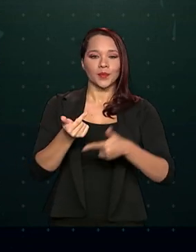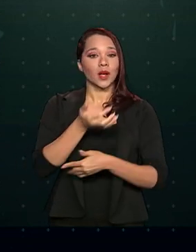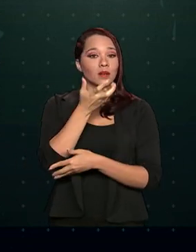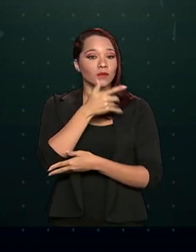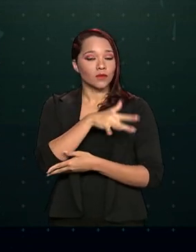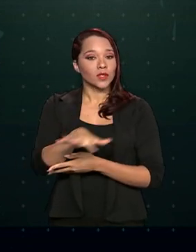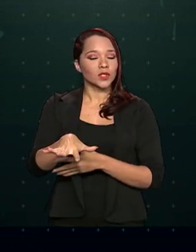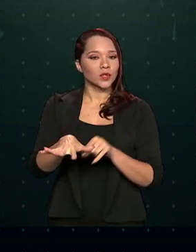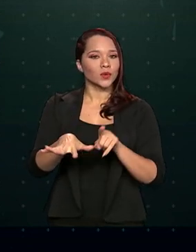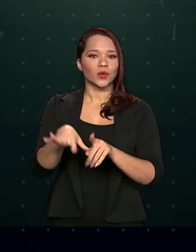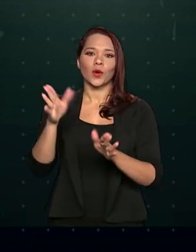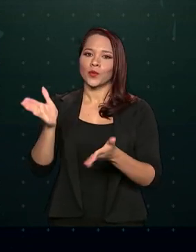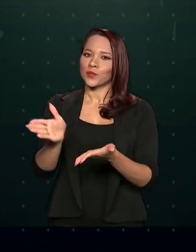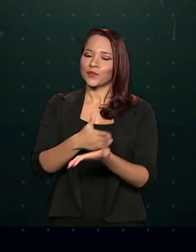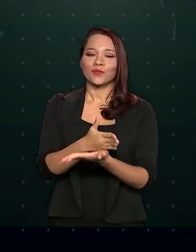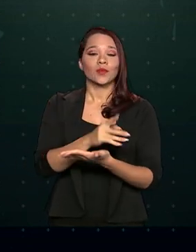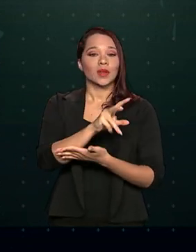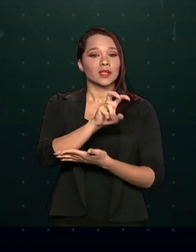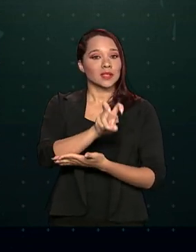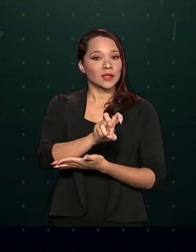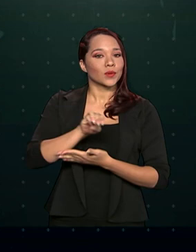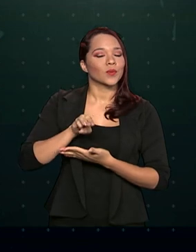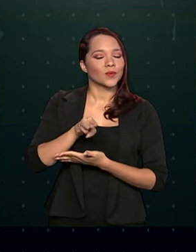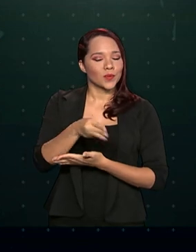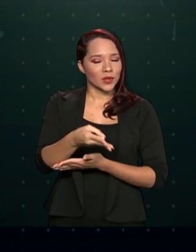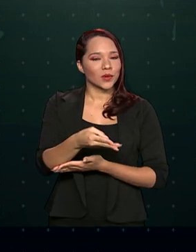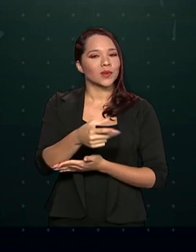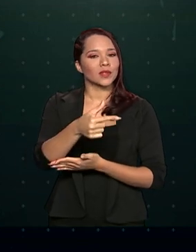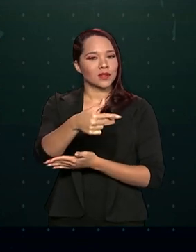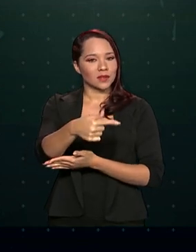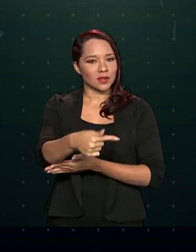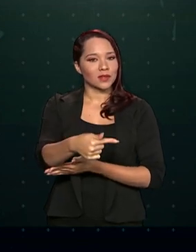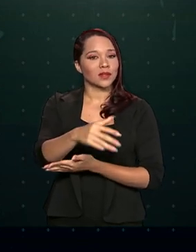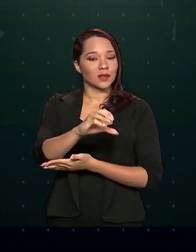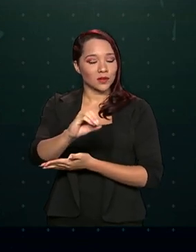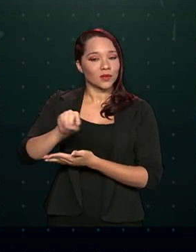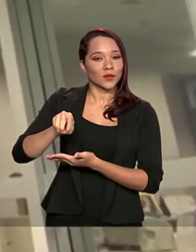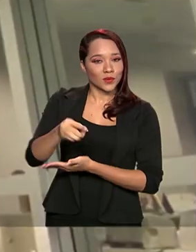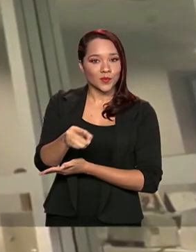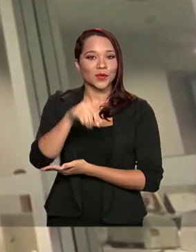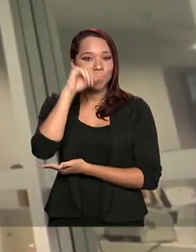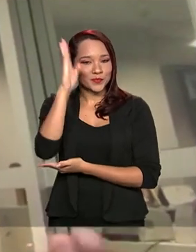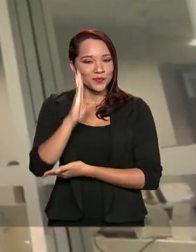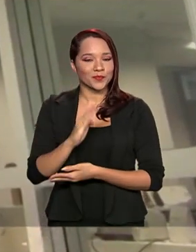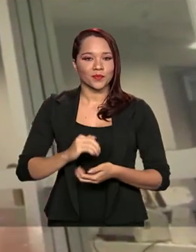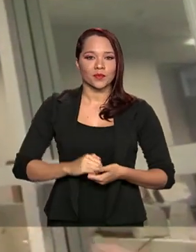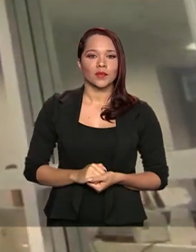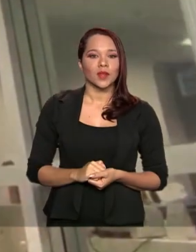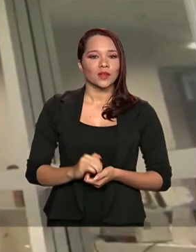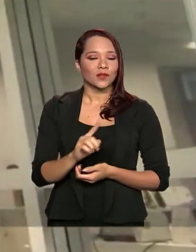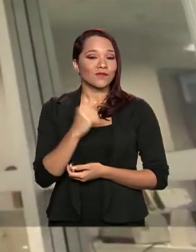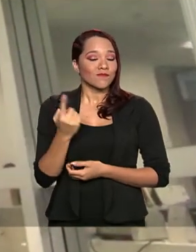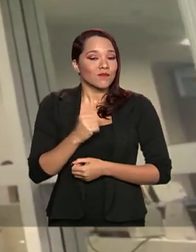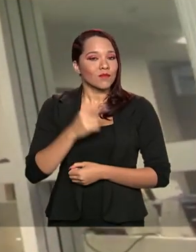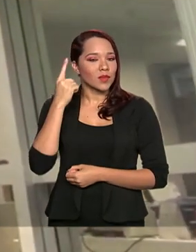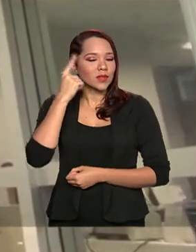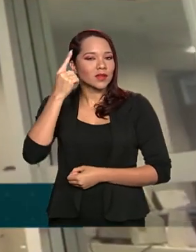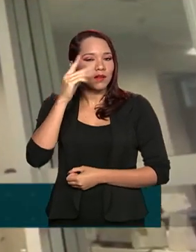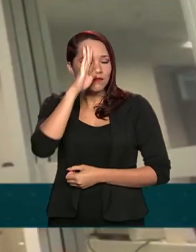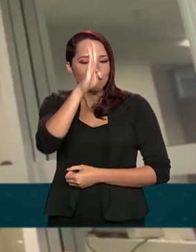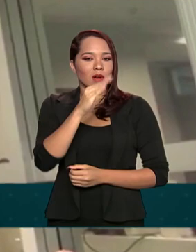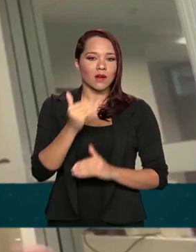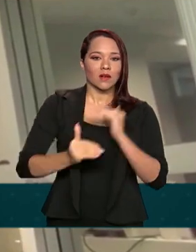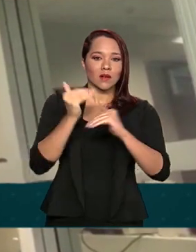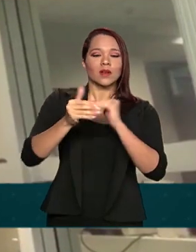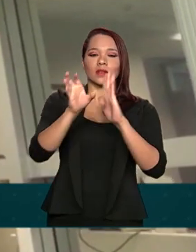de ser realidade para 5,7 milhões de brasileiros. Nós podemos pensar nos principais avanços do